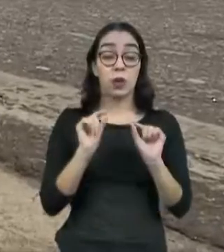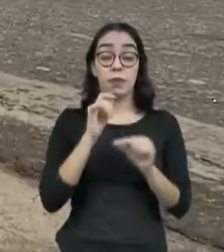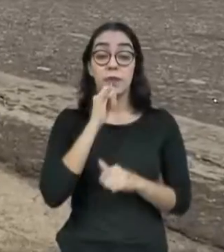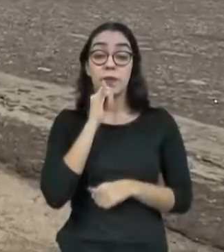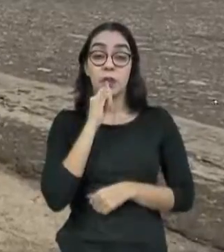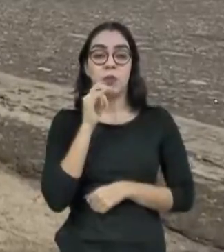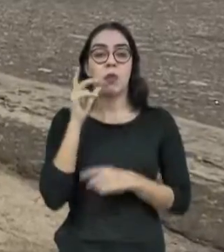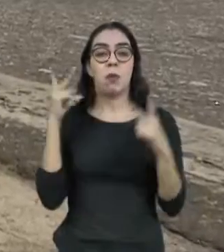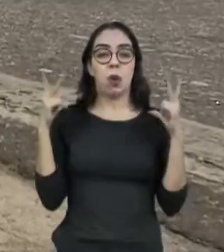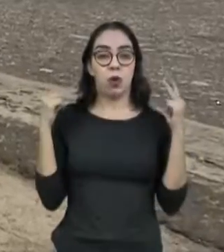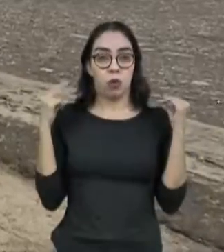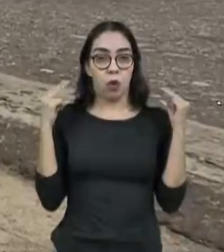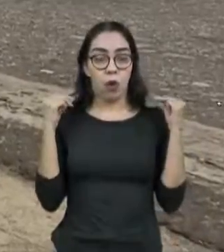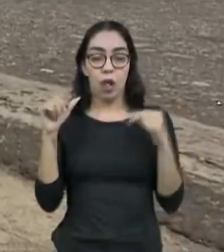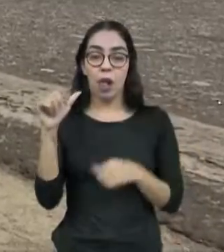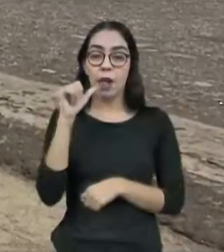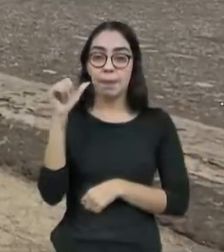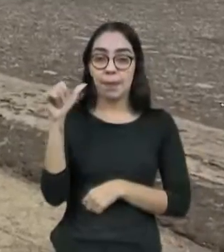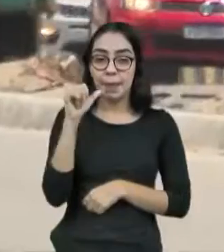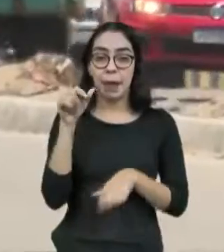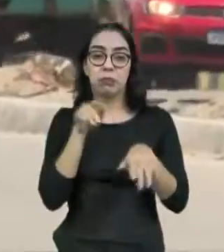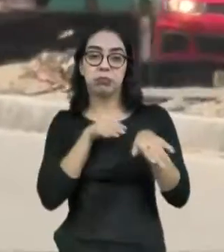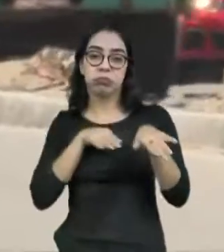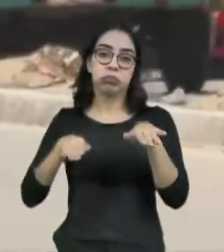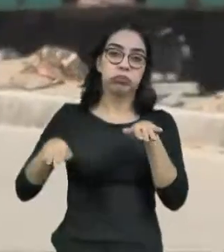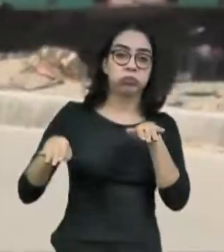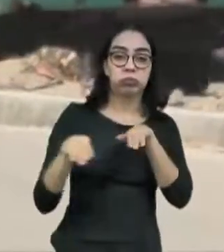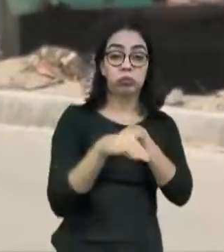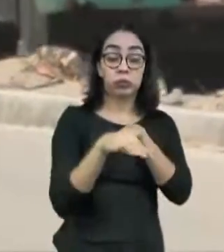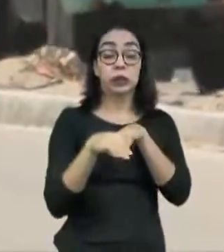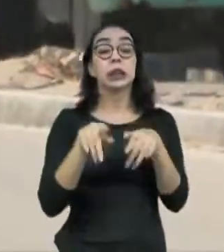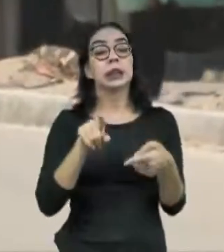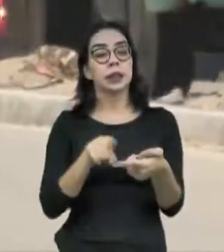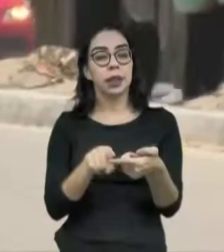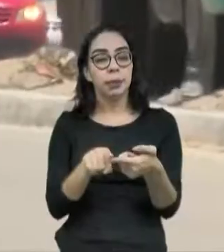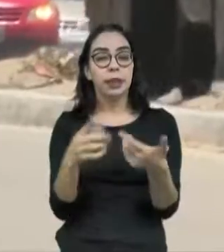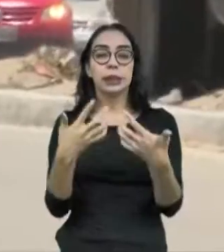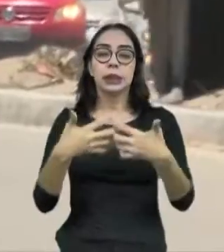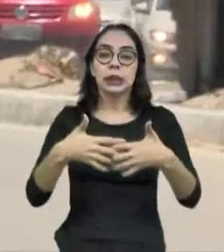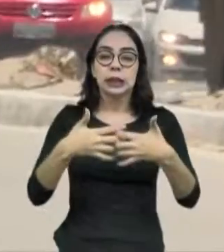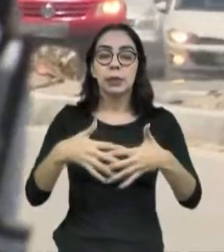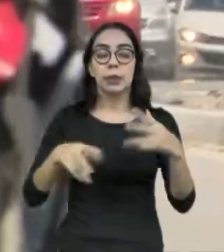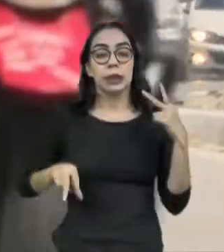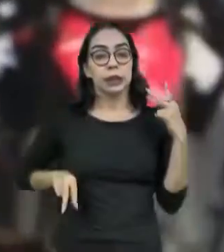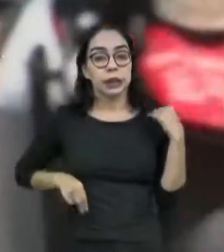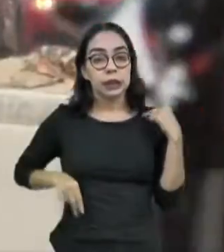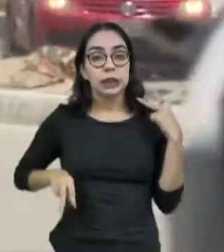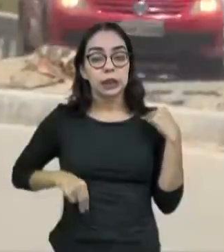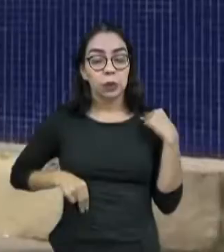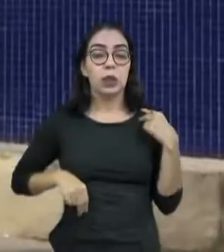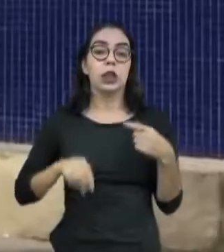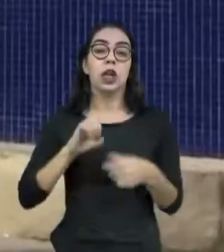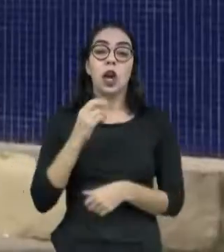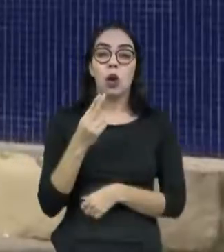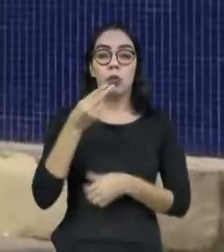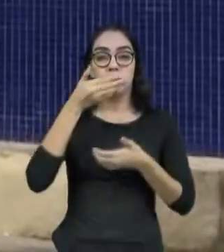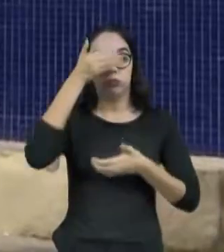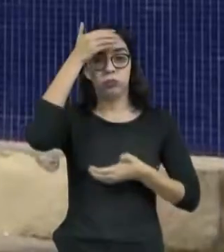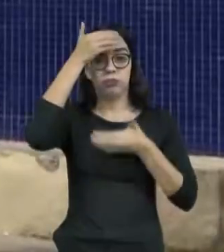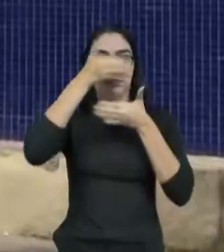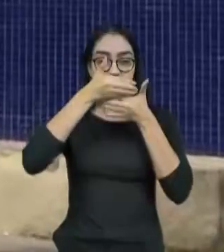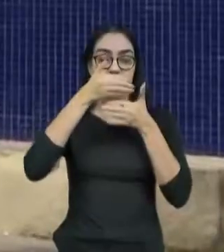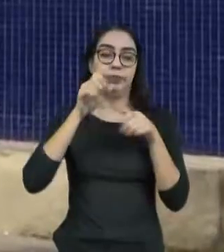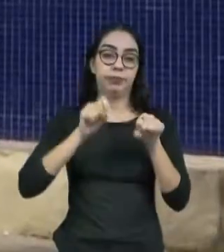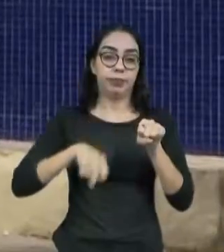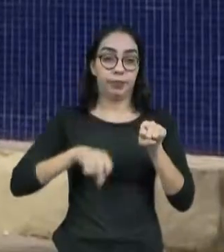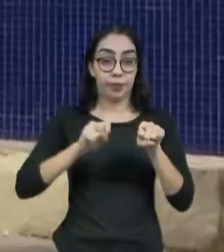ao volante, ultrapassagens indevidas e não uso de equipamentos de segurança, como cinto e capacete. Outra vertente